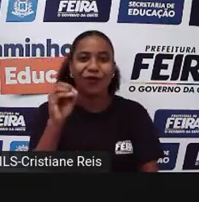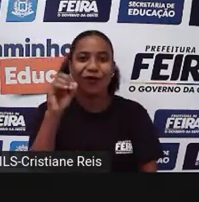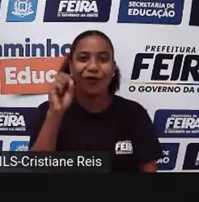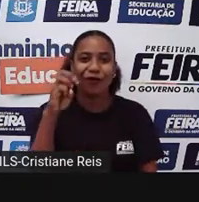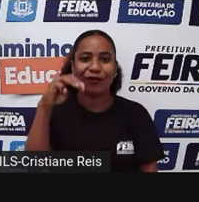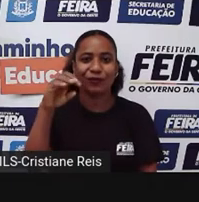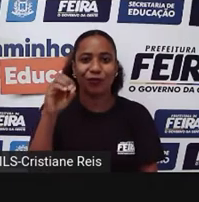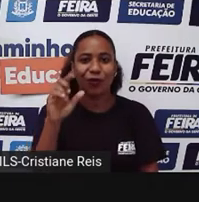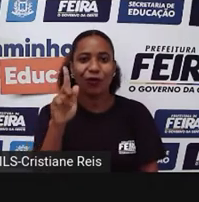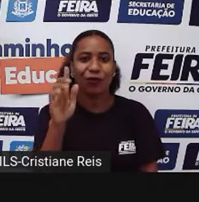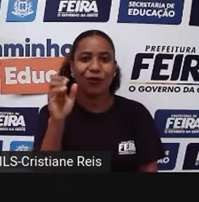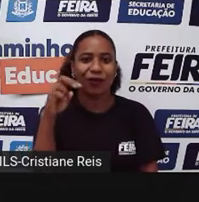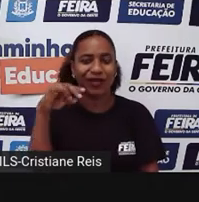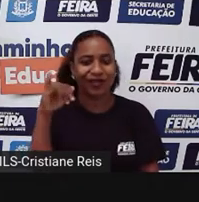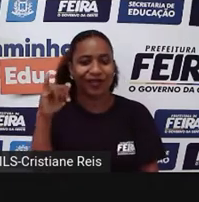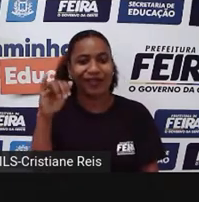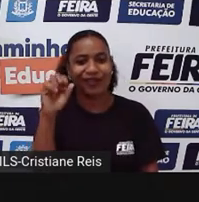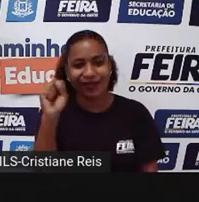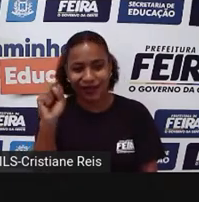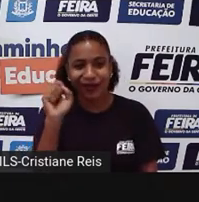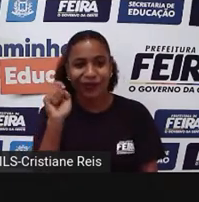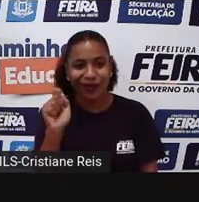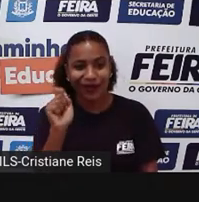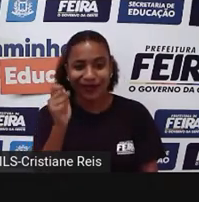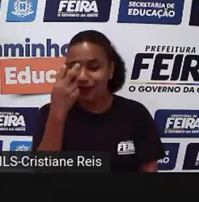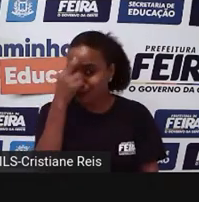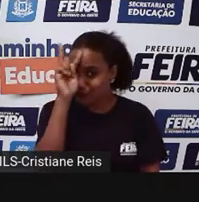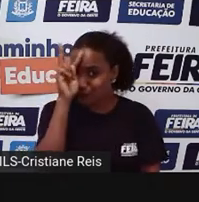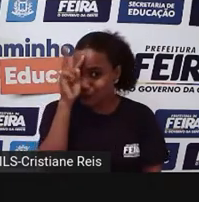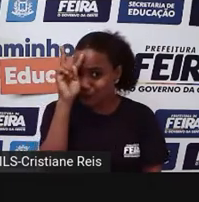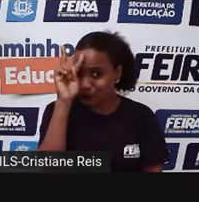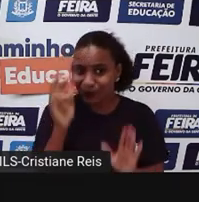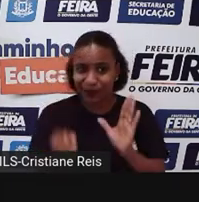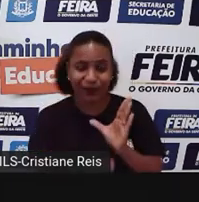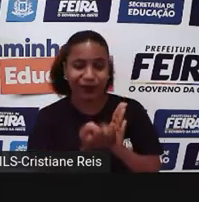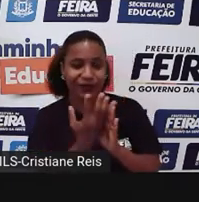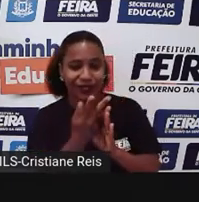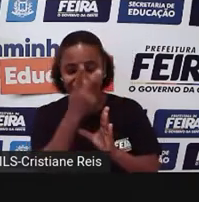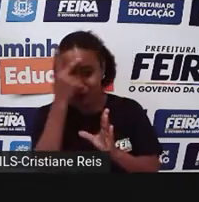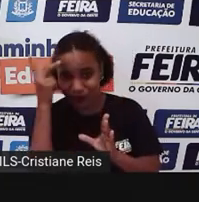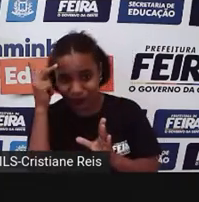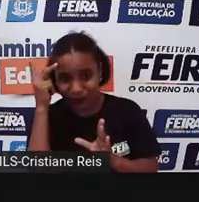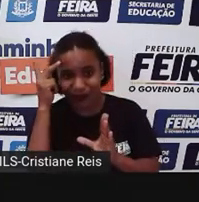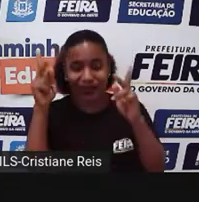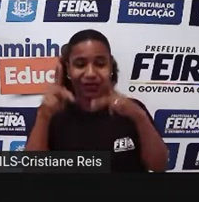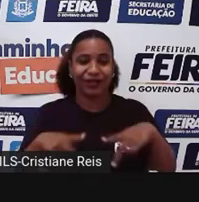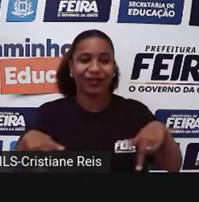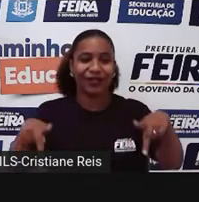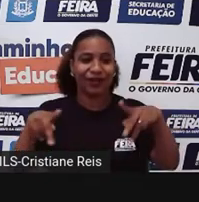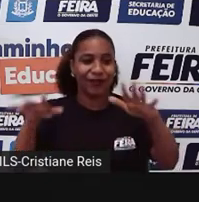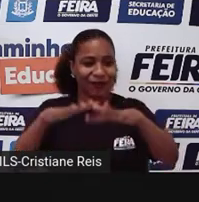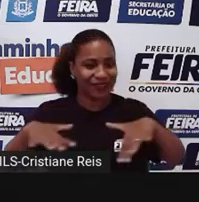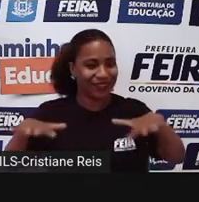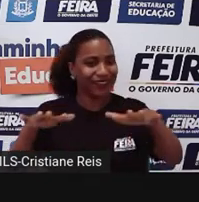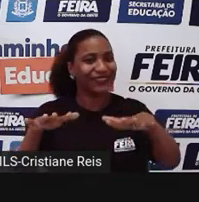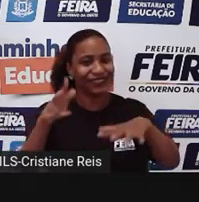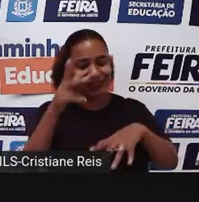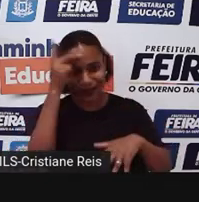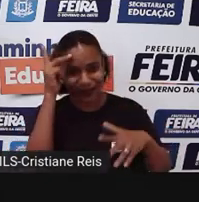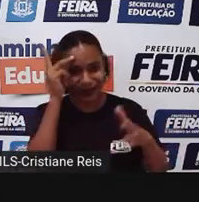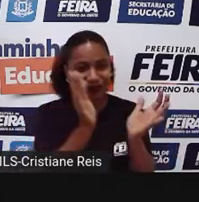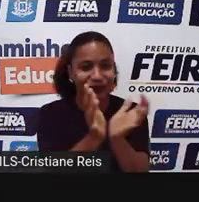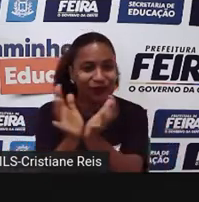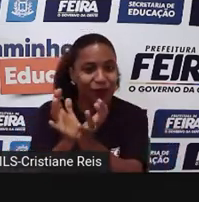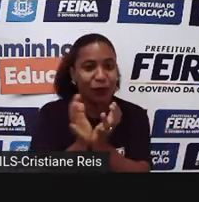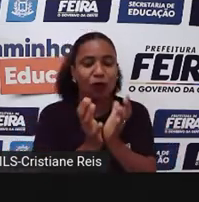histórias que falam sobre a origem das pessoas, da humanidade, a origem dos povos, tá? Então, nós